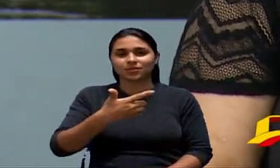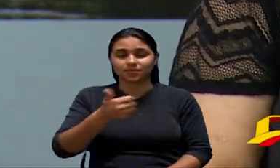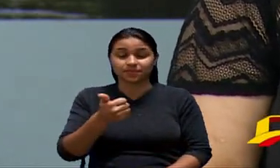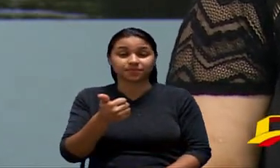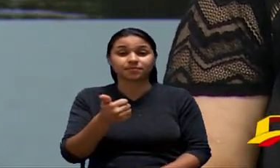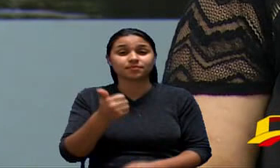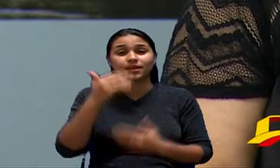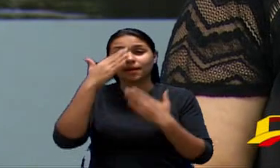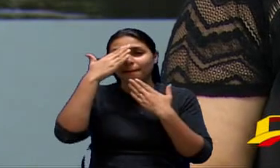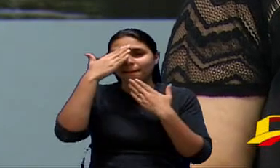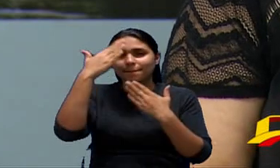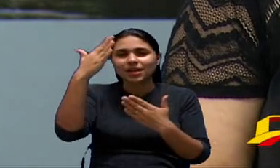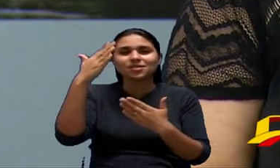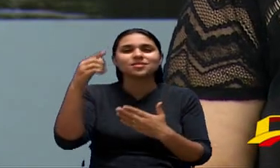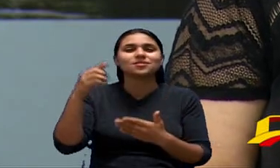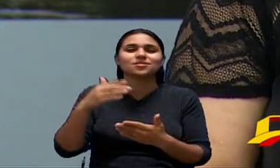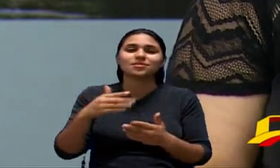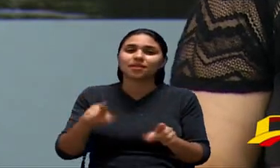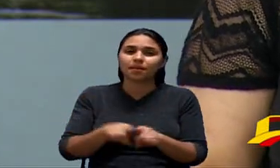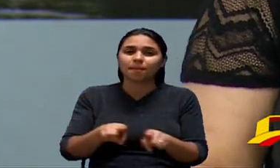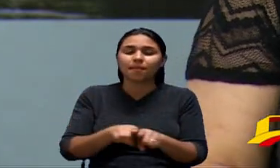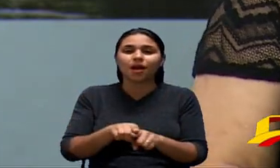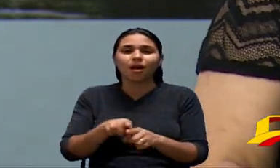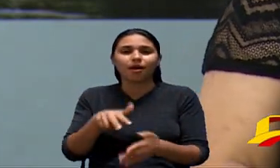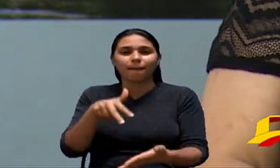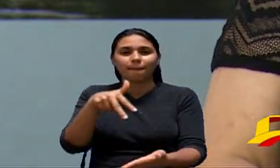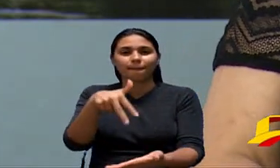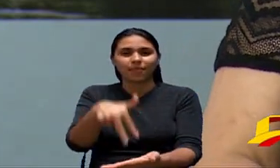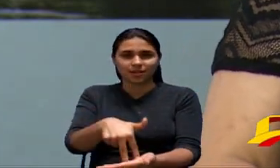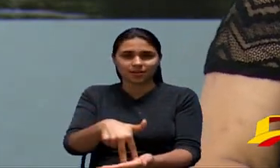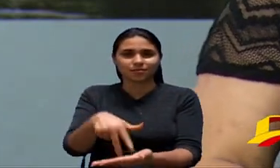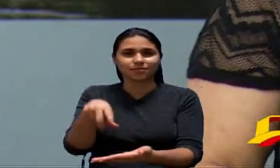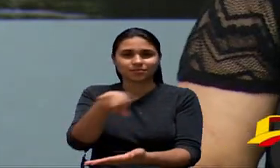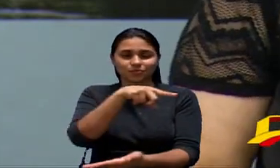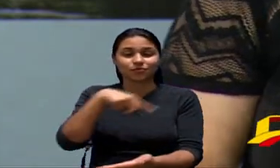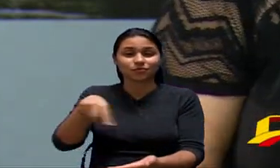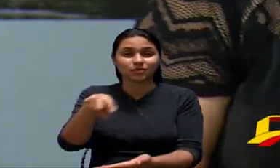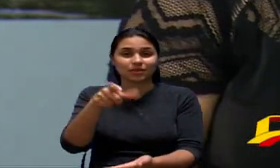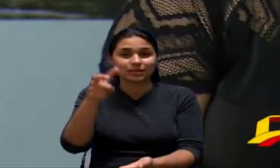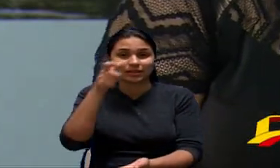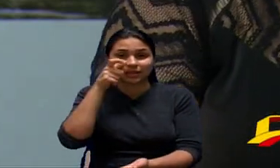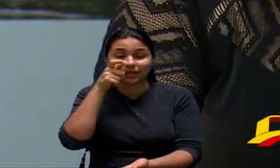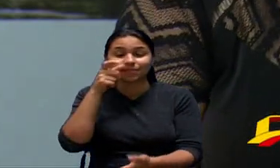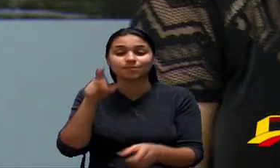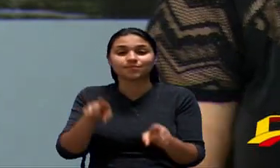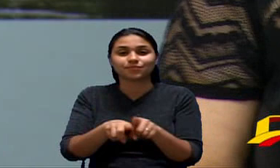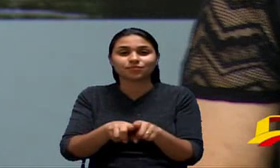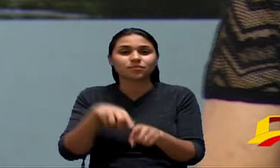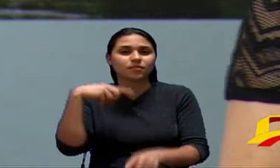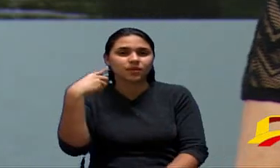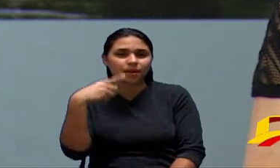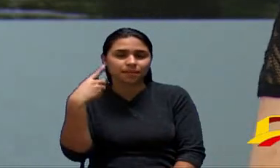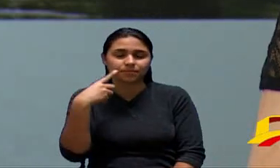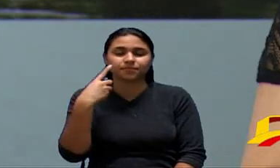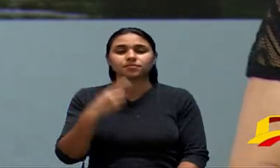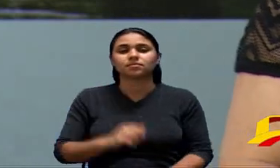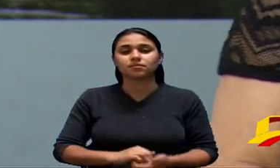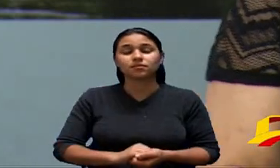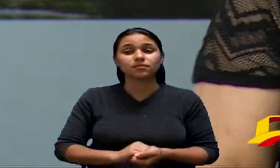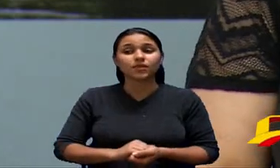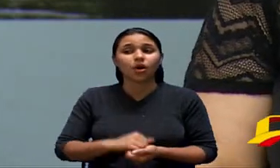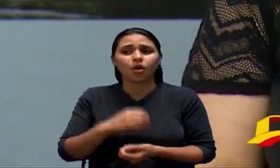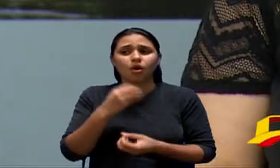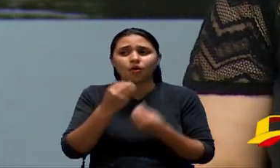presença de todos vocês aqui agradecer o deputado e como o Luiz falou